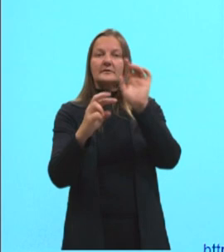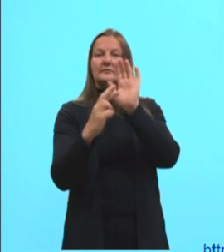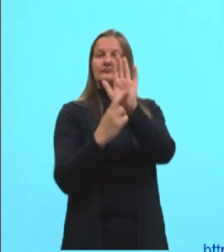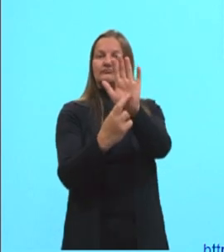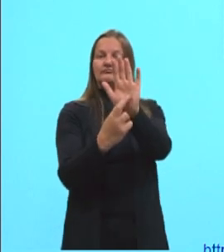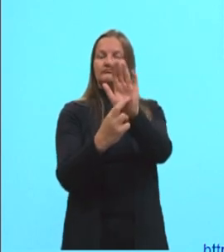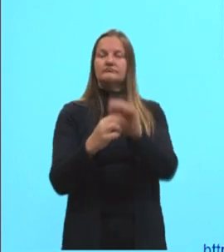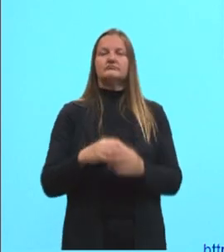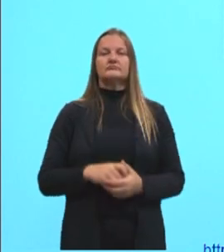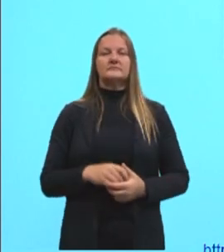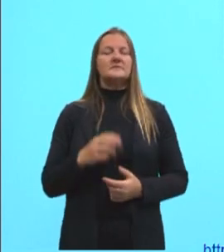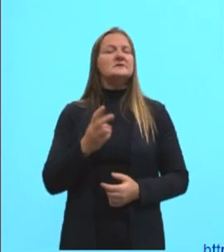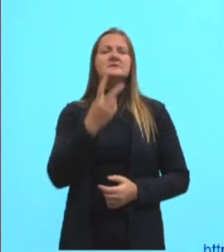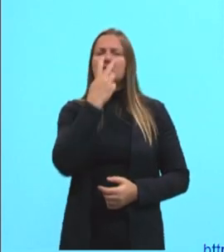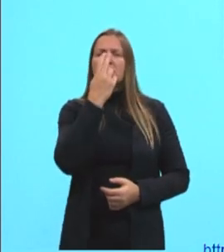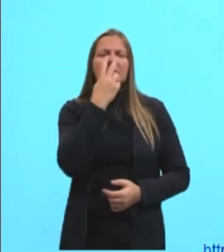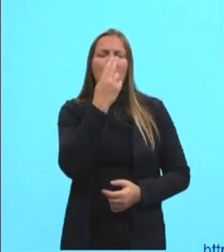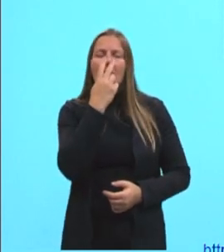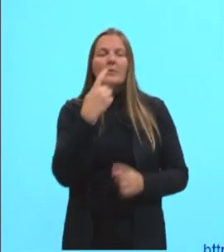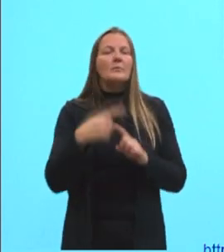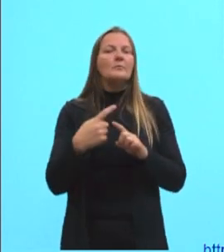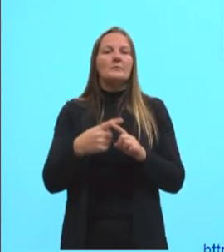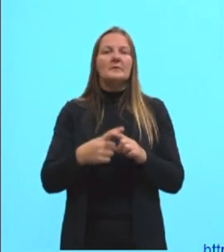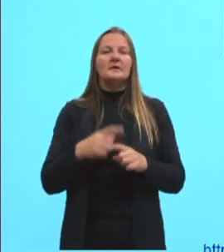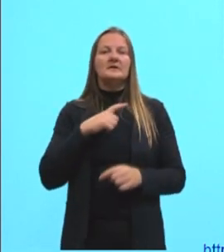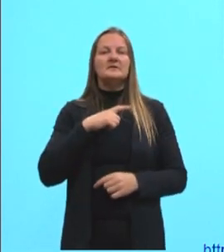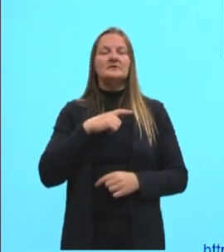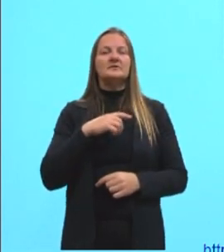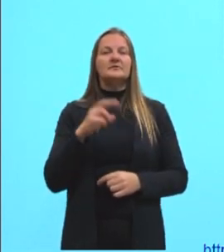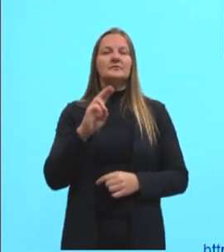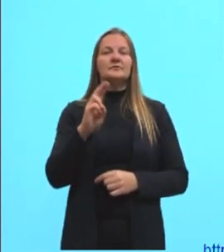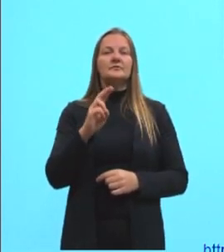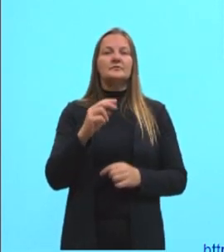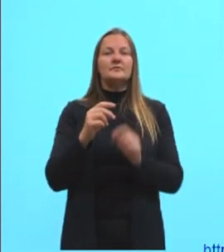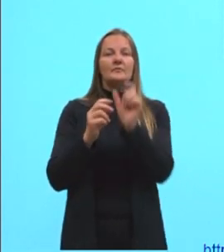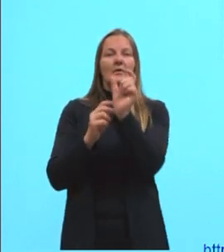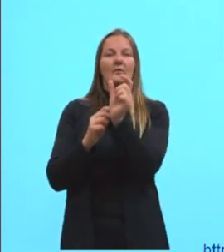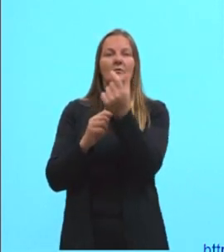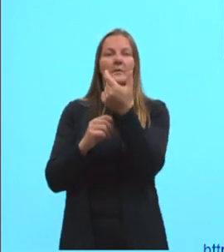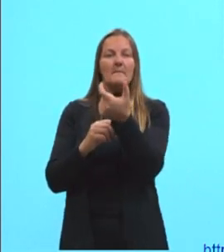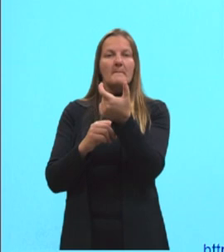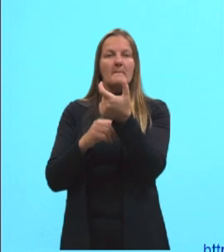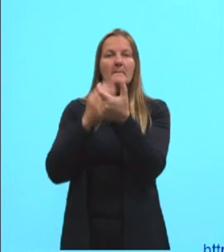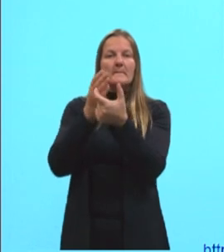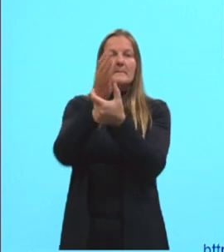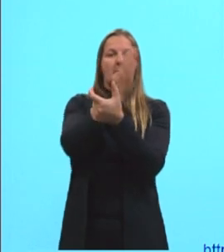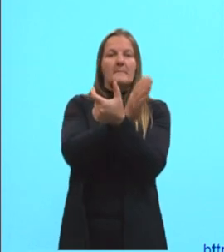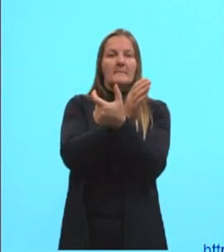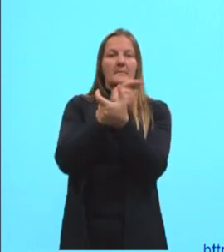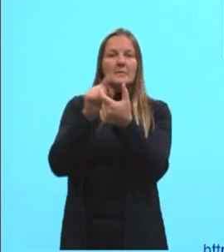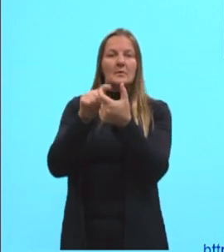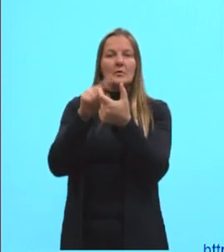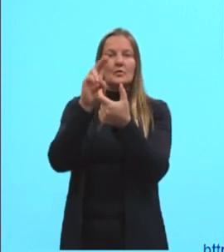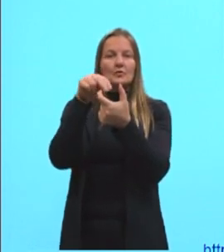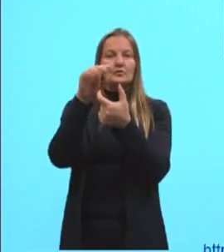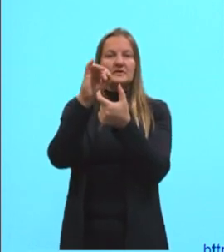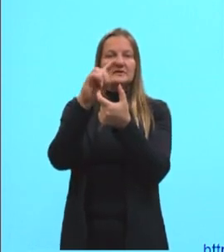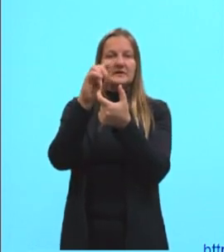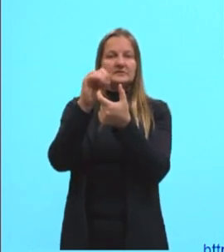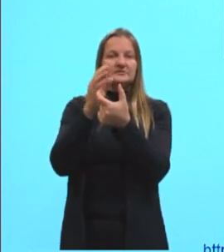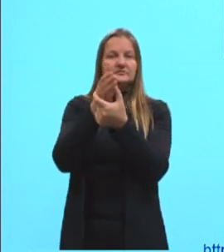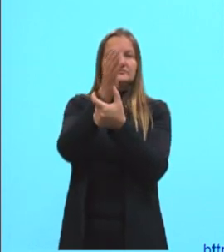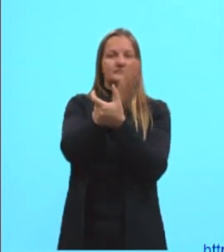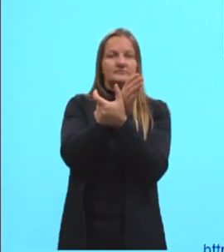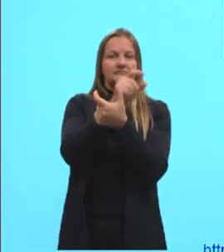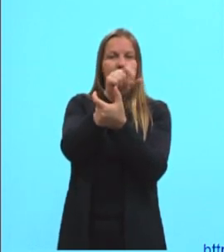É sempre a mesma, por quê? Porque ela é chamada de um prefixo. Vem antes da unidade, então é o prefixo,